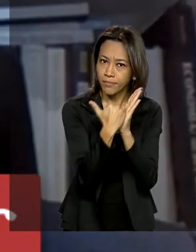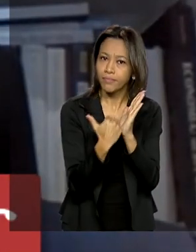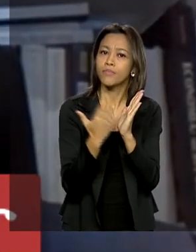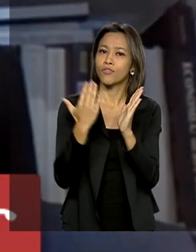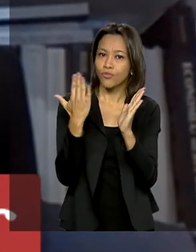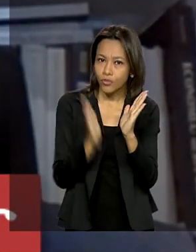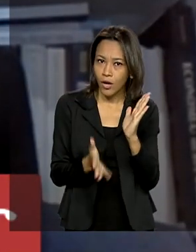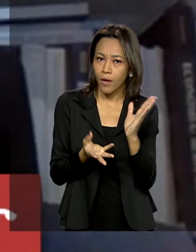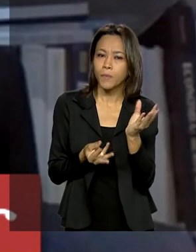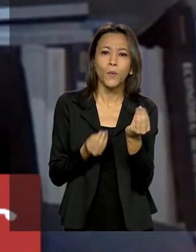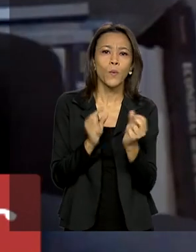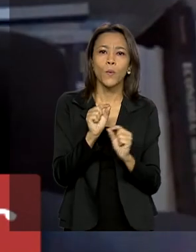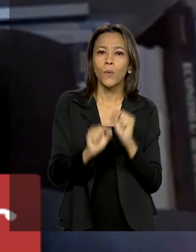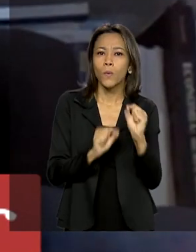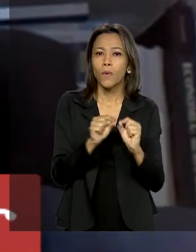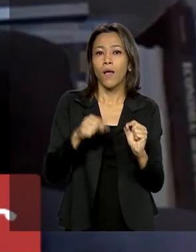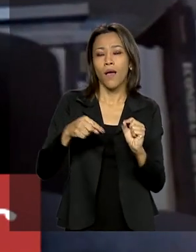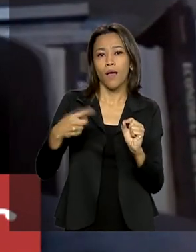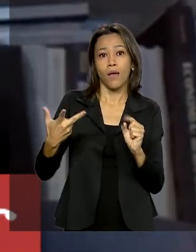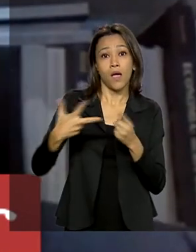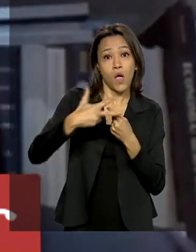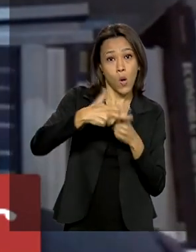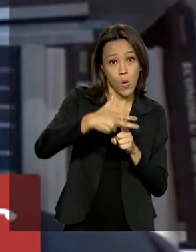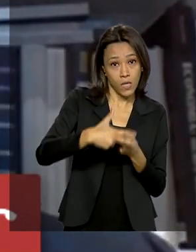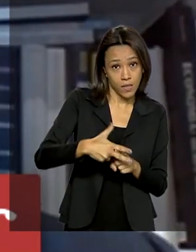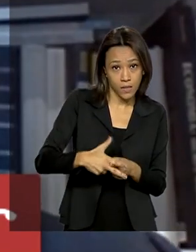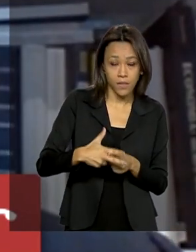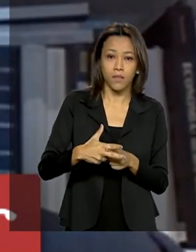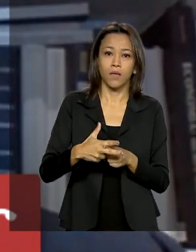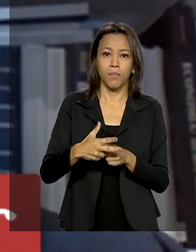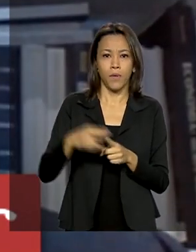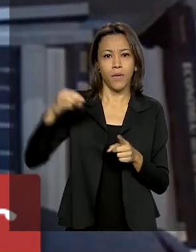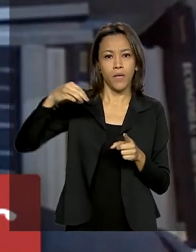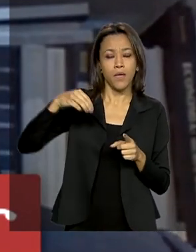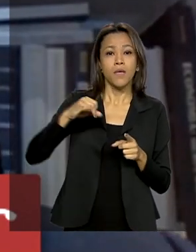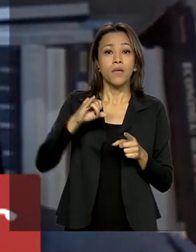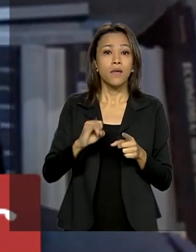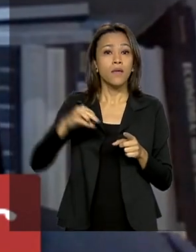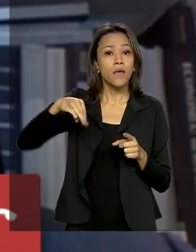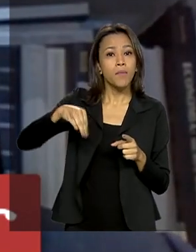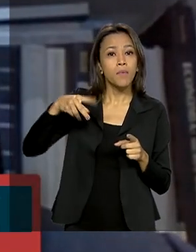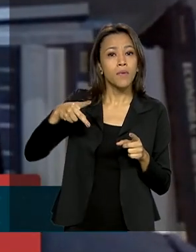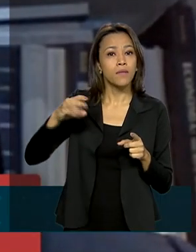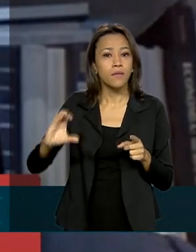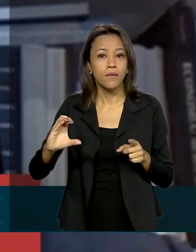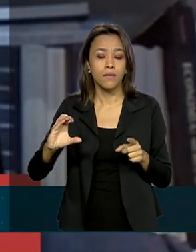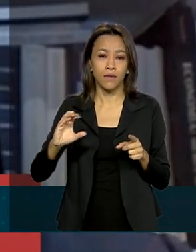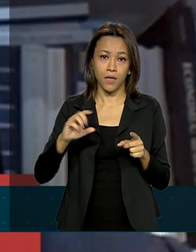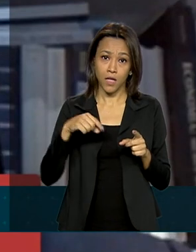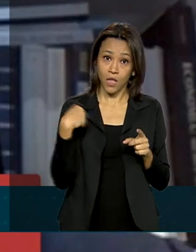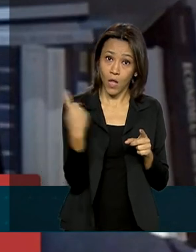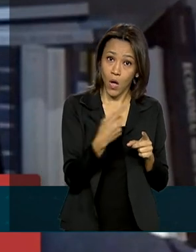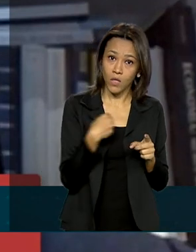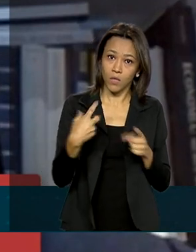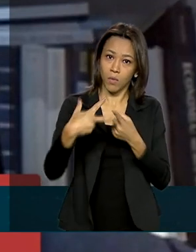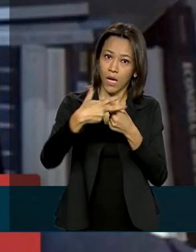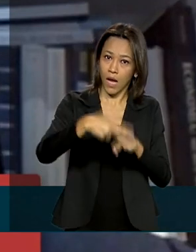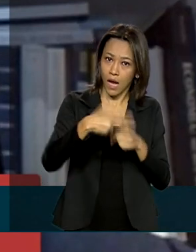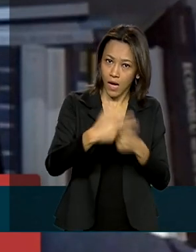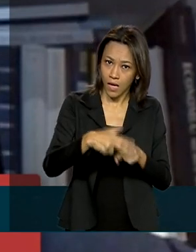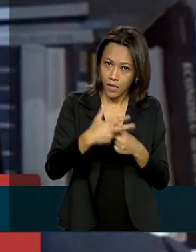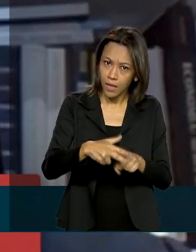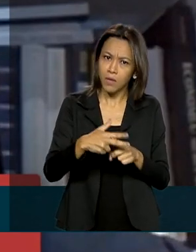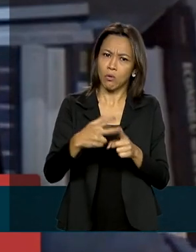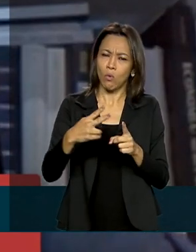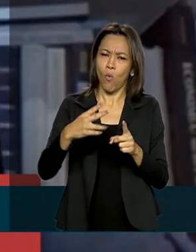a correção pelo MPC. Nós não estamos trabalhando com correção real,